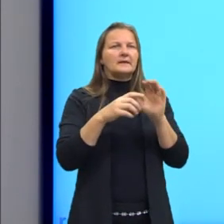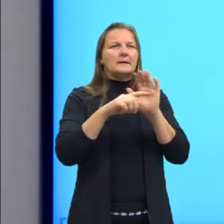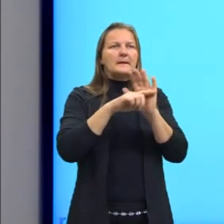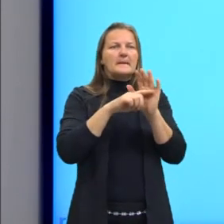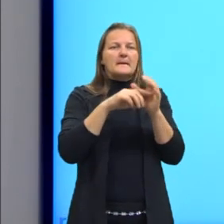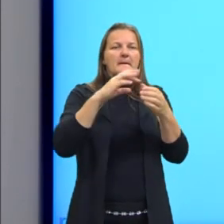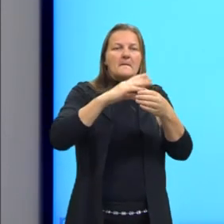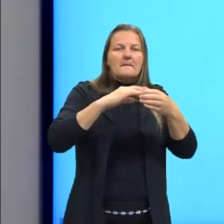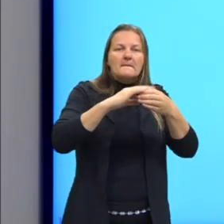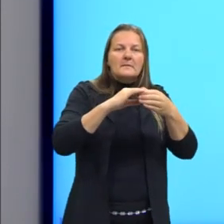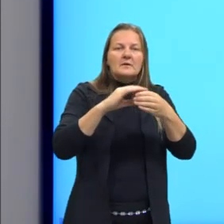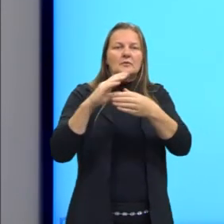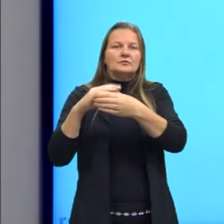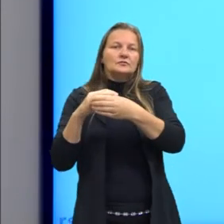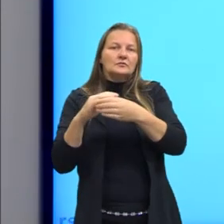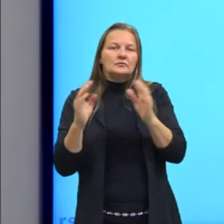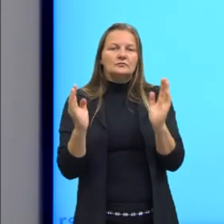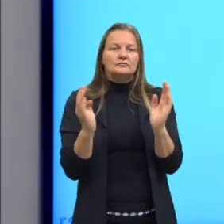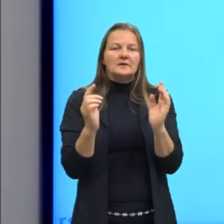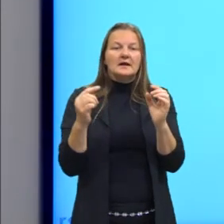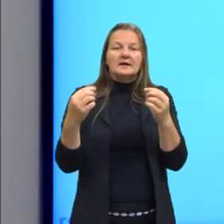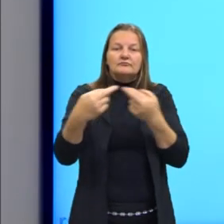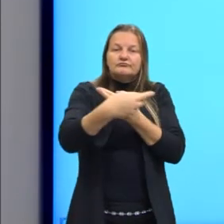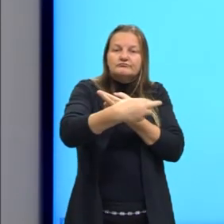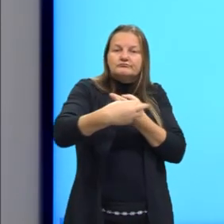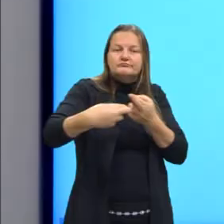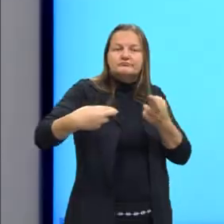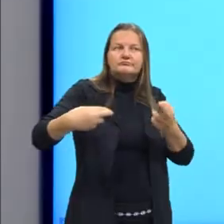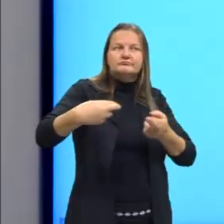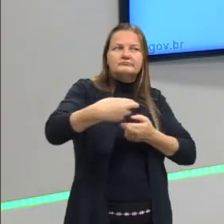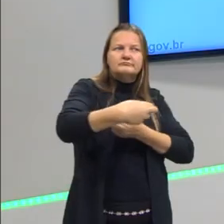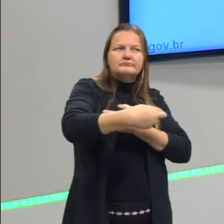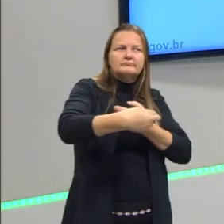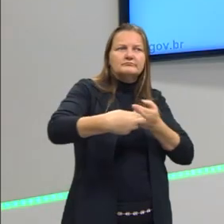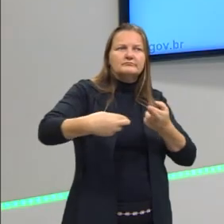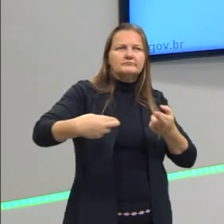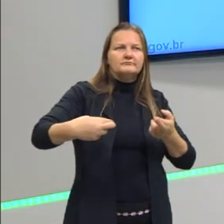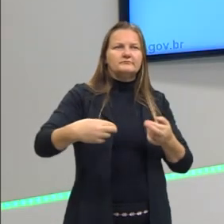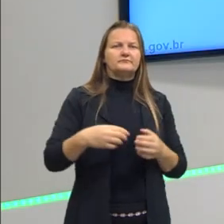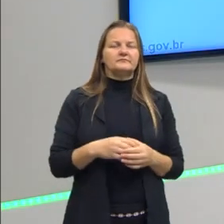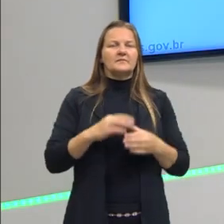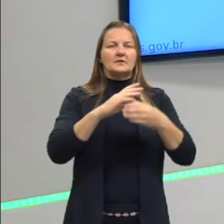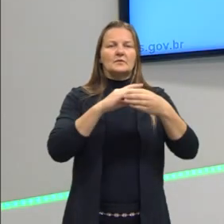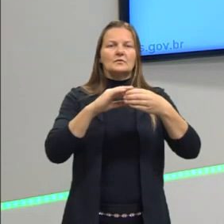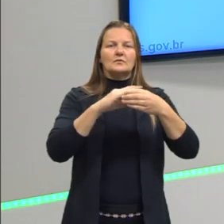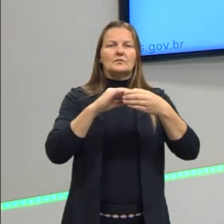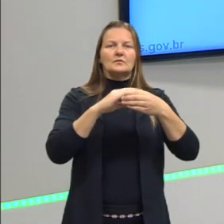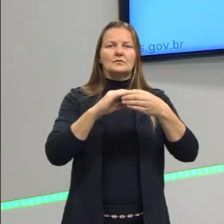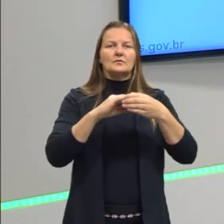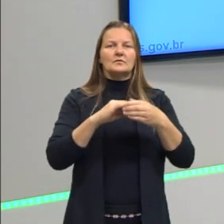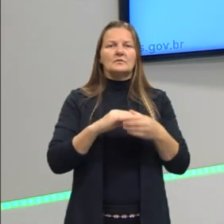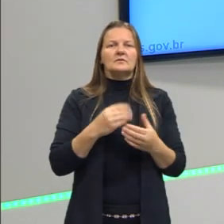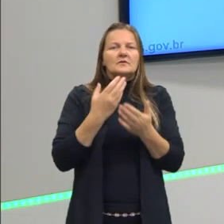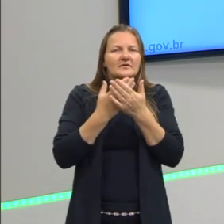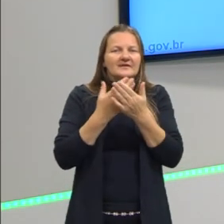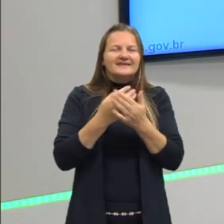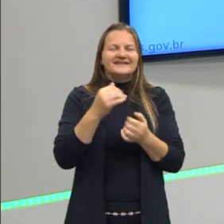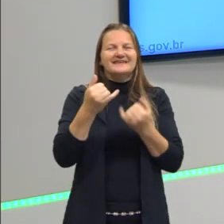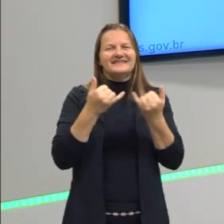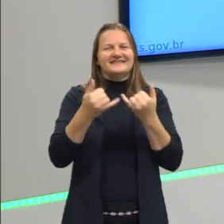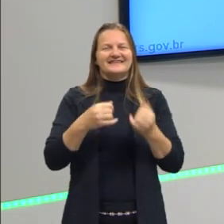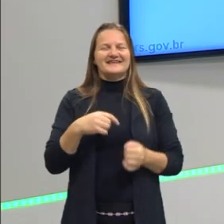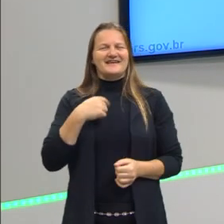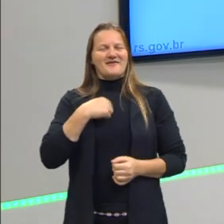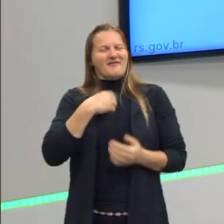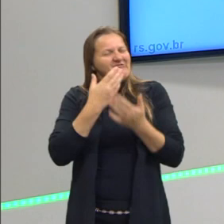concentrada para uma solução mais concentrada. Quando a gente brinca dos estudos, a solução menos concentrada é o estudante, né? Sou eu que estou